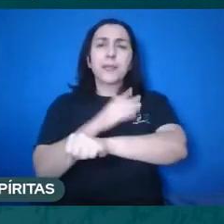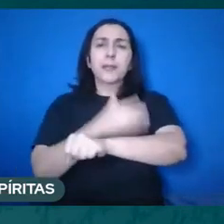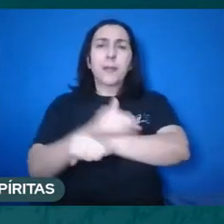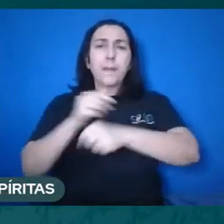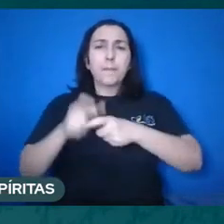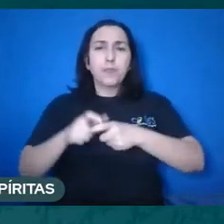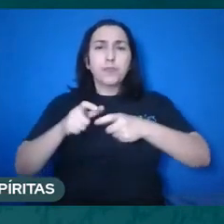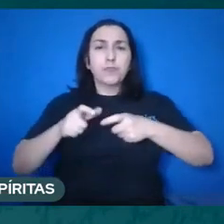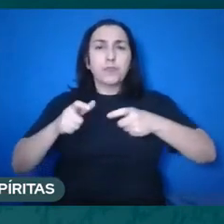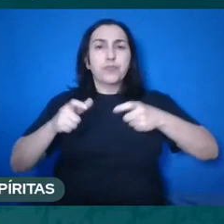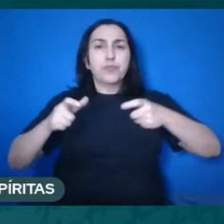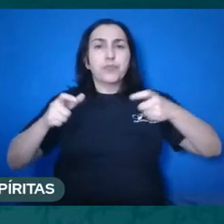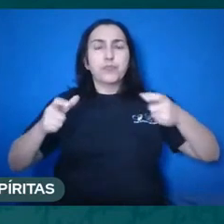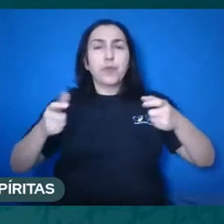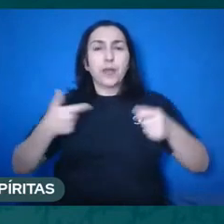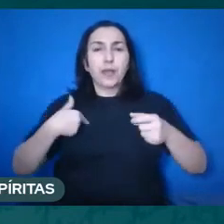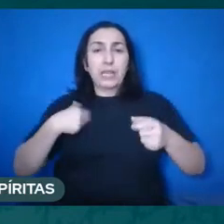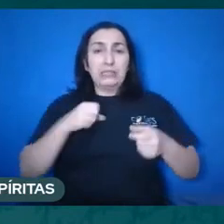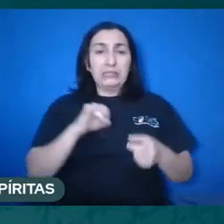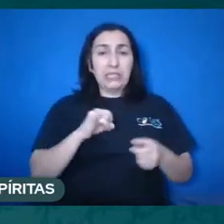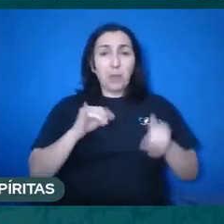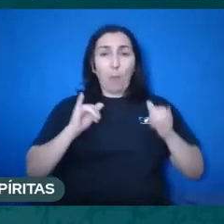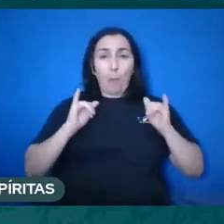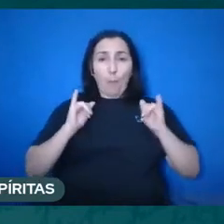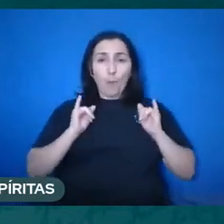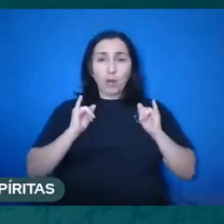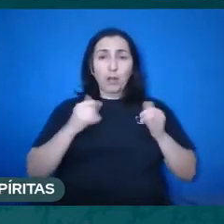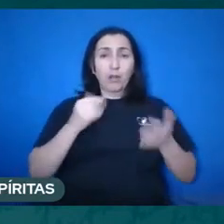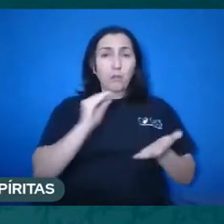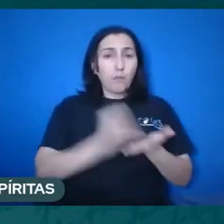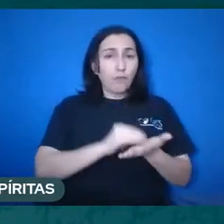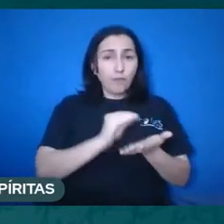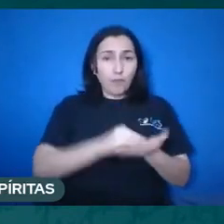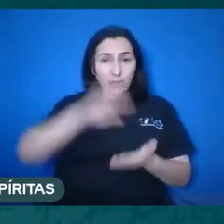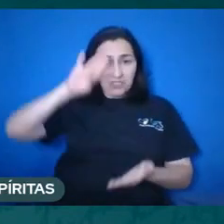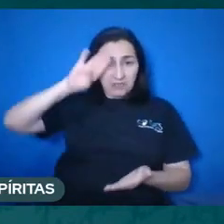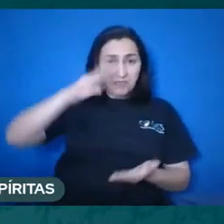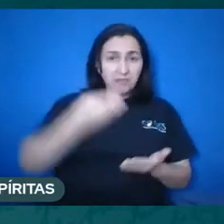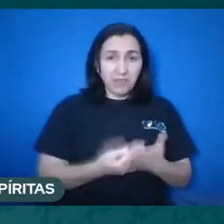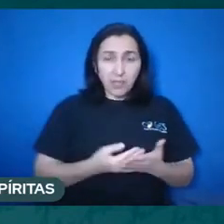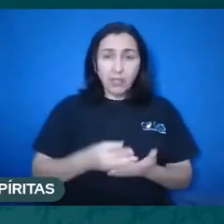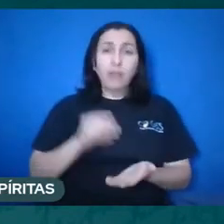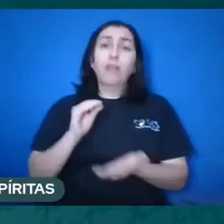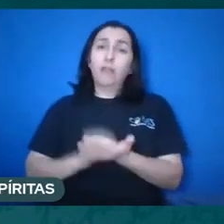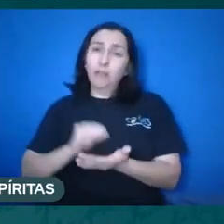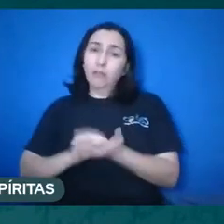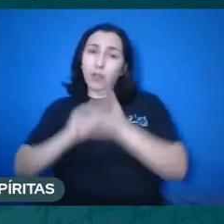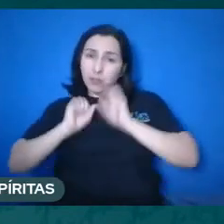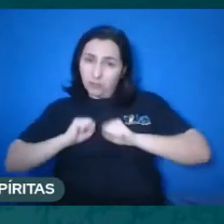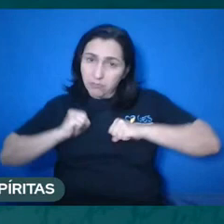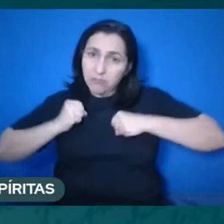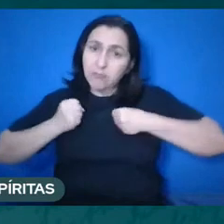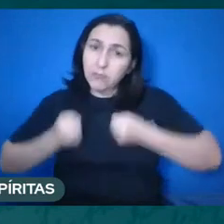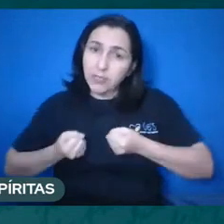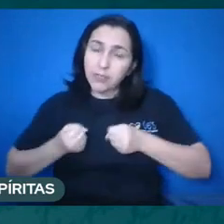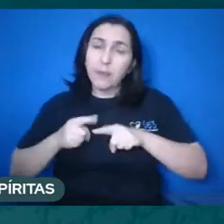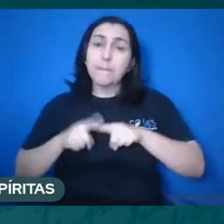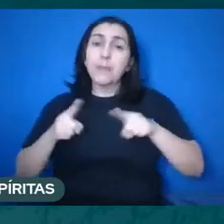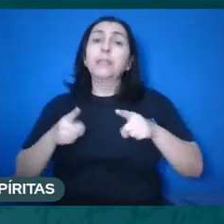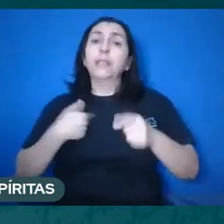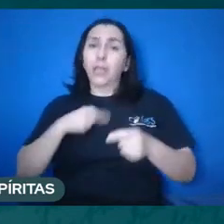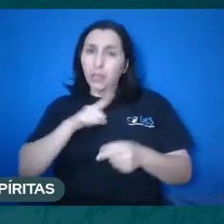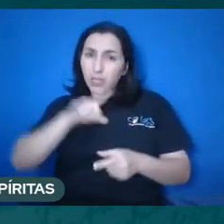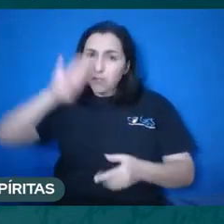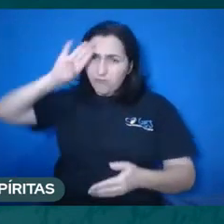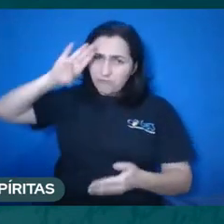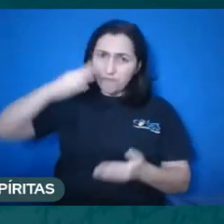a falta de fé leva a desgostos. Mas é preciso então que entendamos que nós construímos a fé de uma pequena fé como